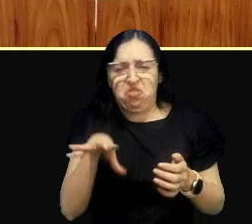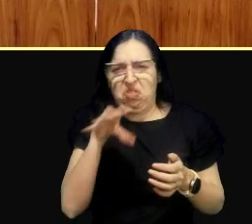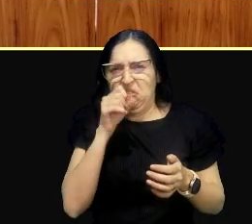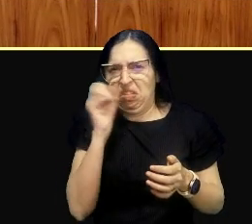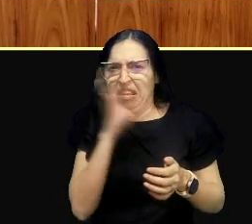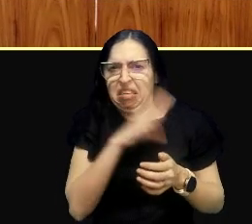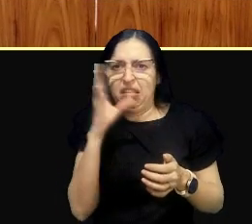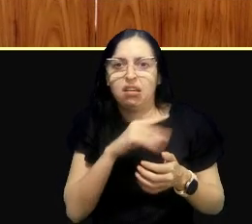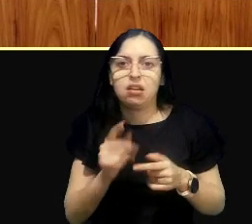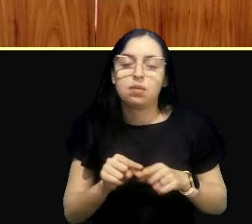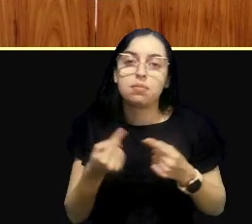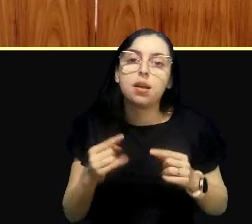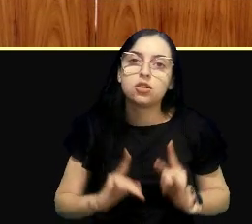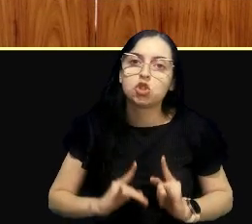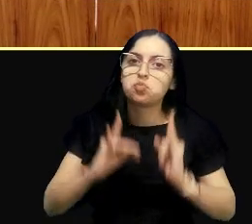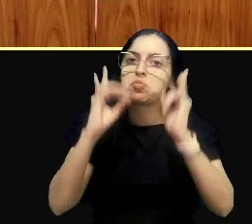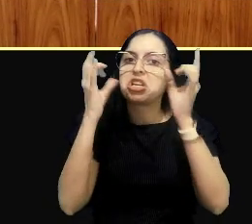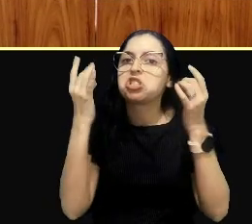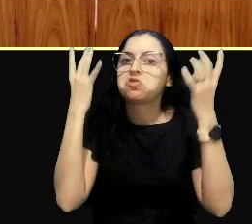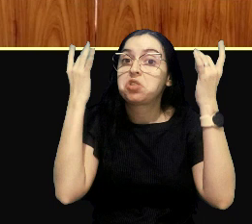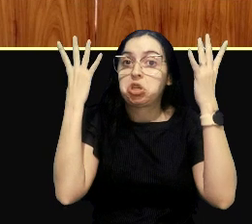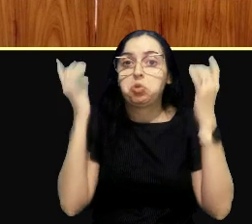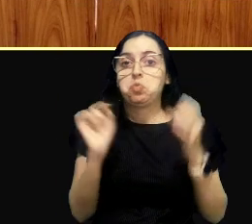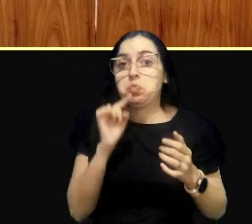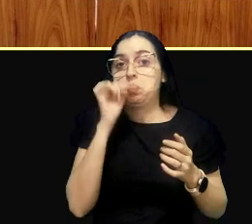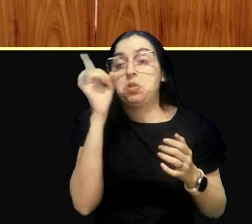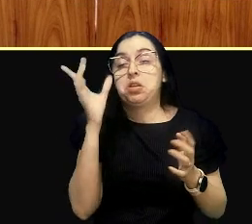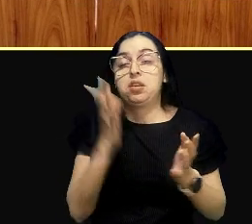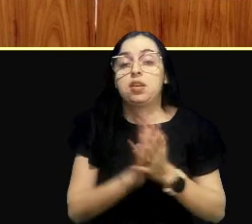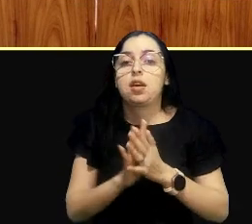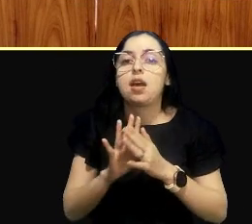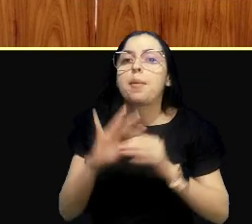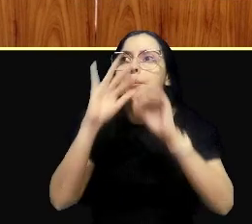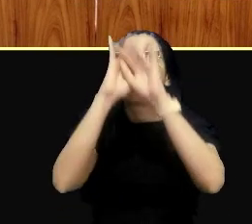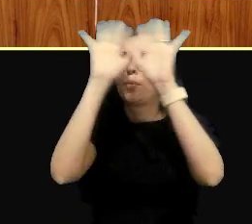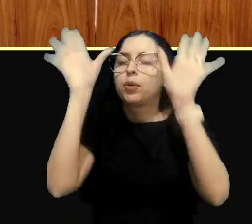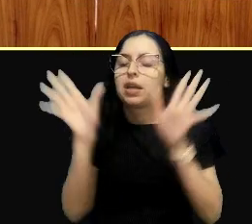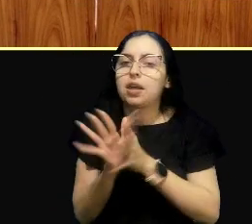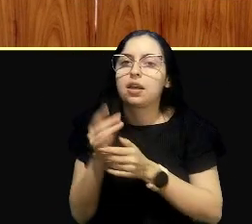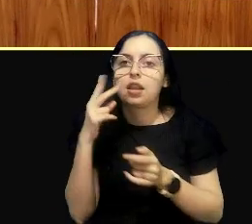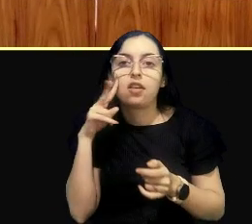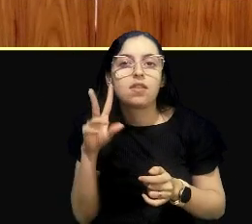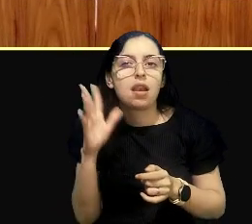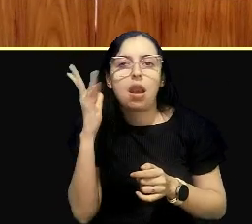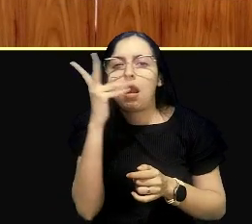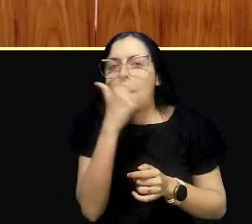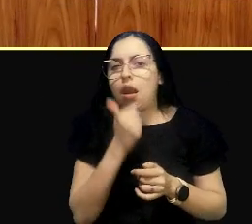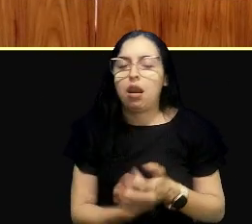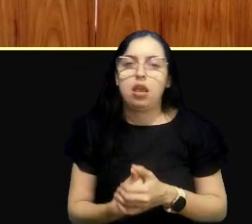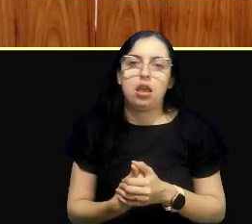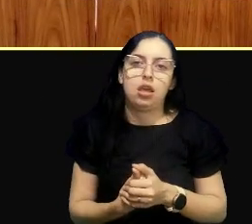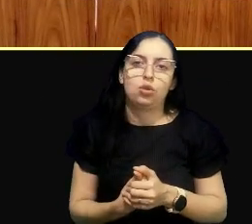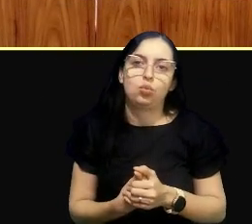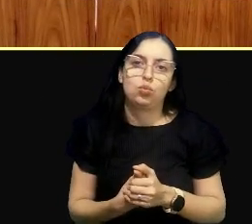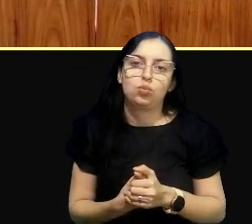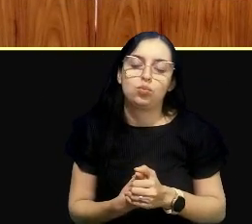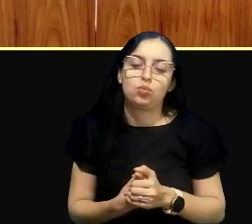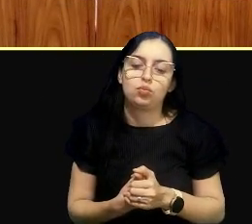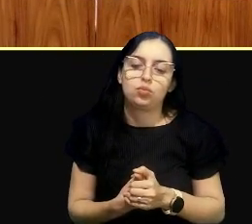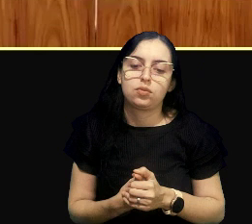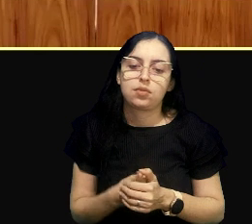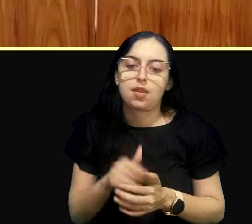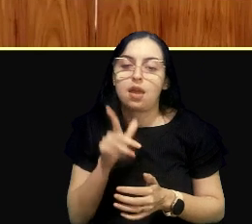é onde tem os prédios chiques, então, assim, a paisagem é bonita, o olhar é lindo, porque é o mangue, é no rio